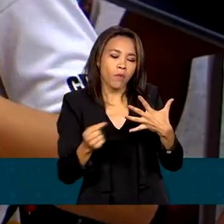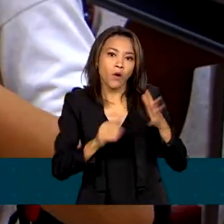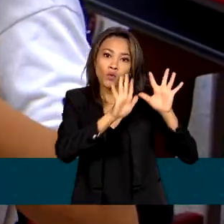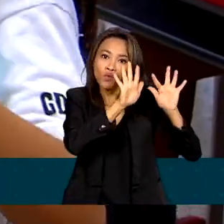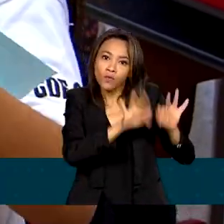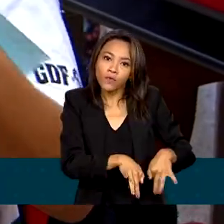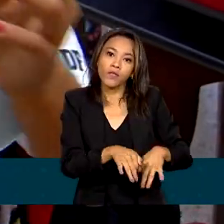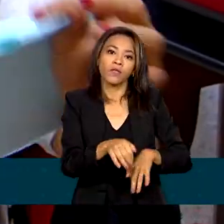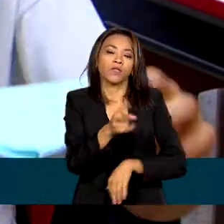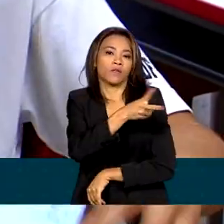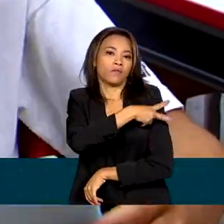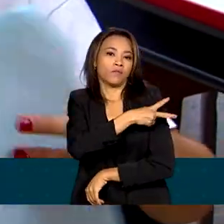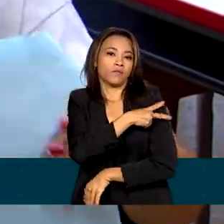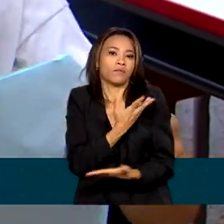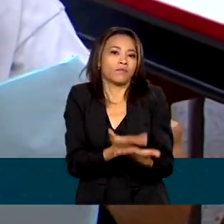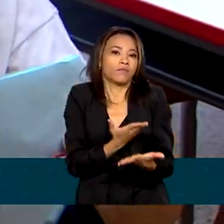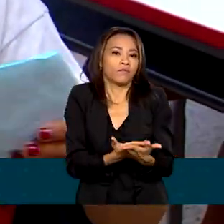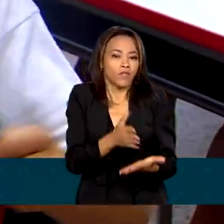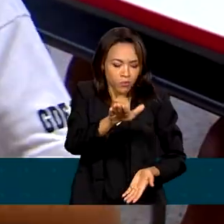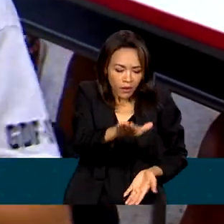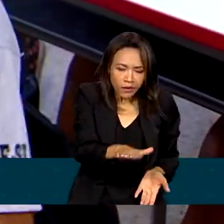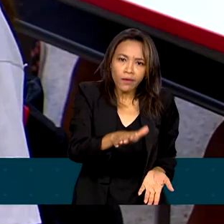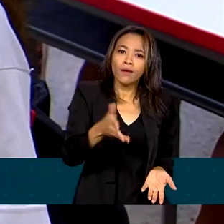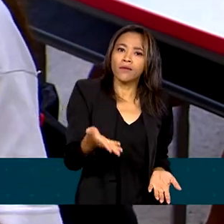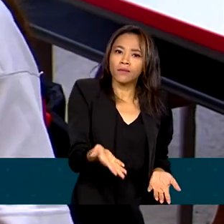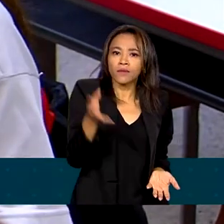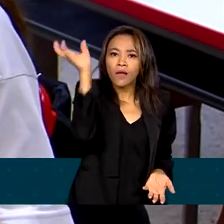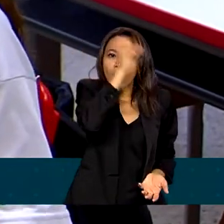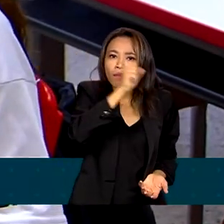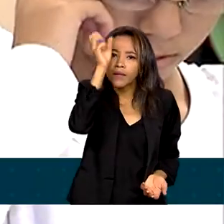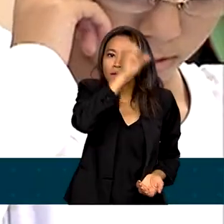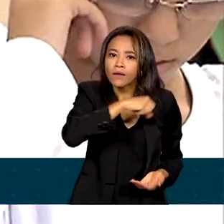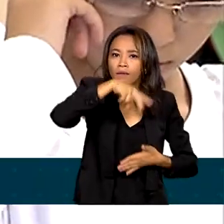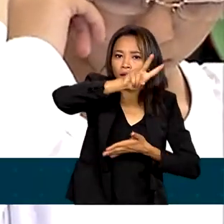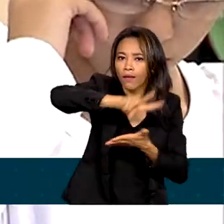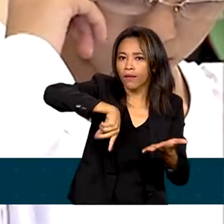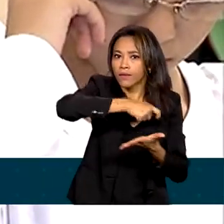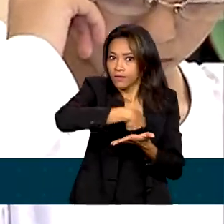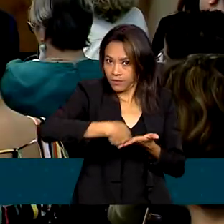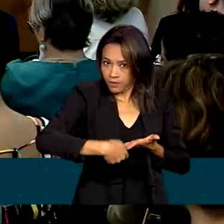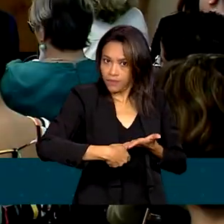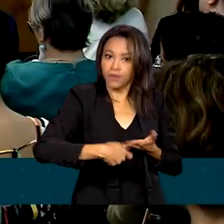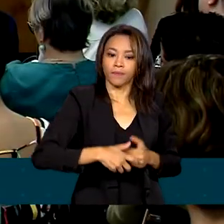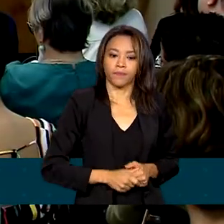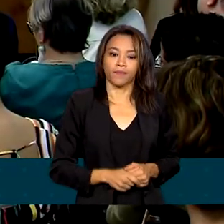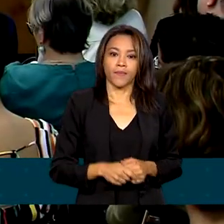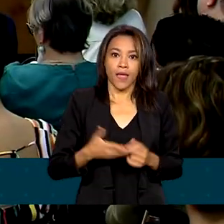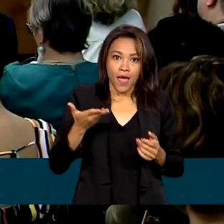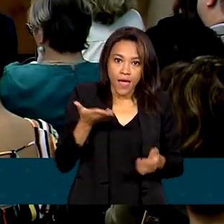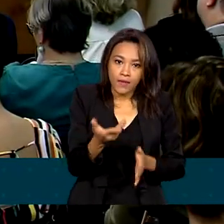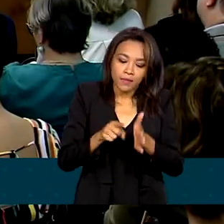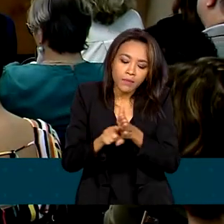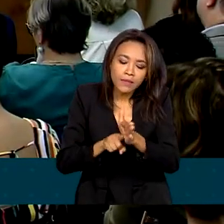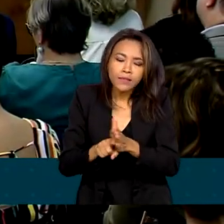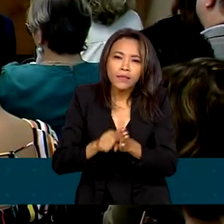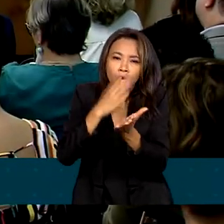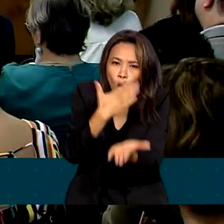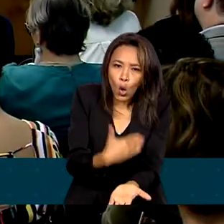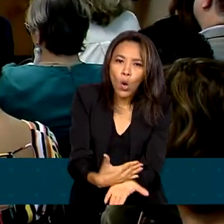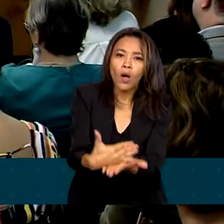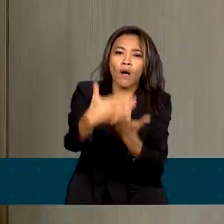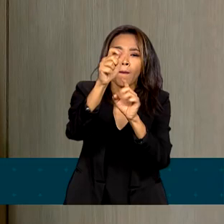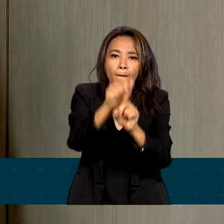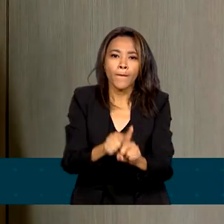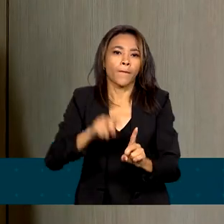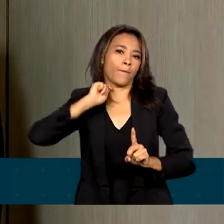ano do ensino fundamental de uma criança que está aprendendo a ler e escrever. A pesquisa começa já em